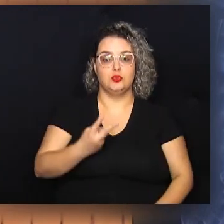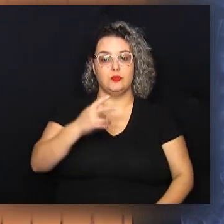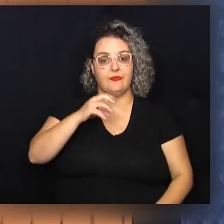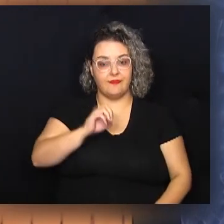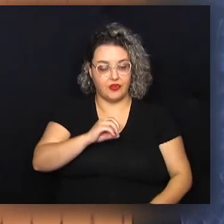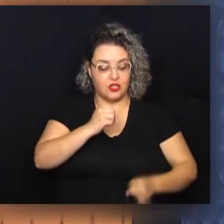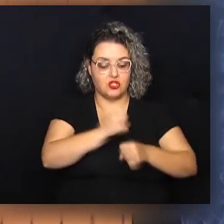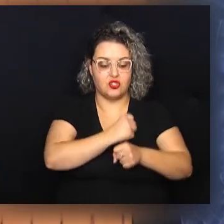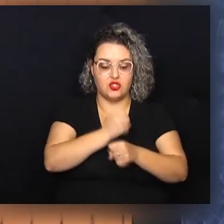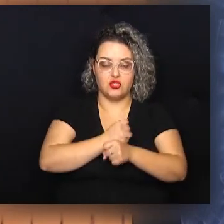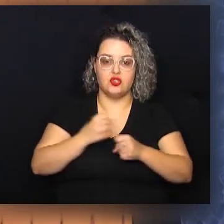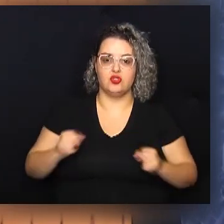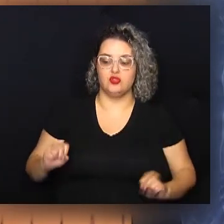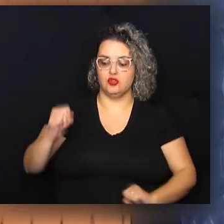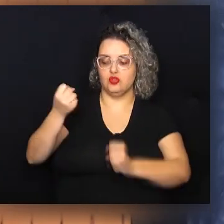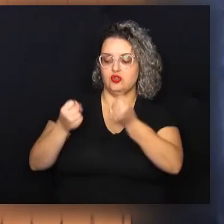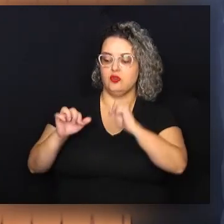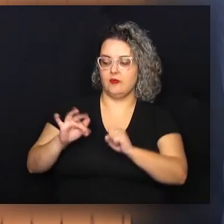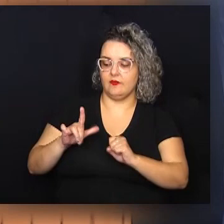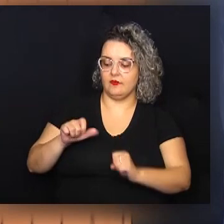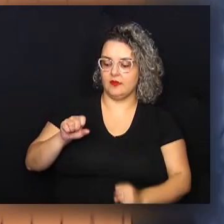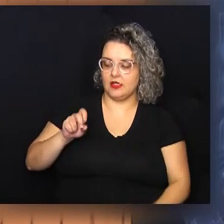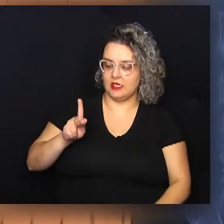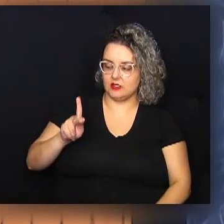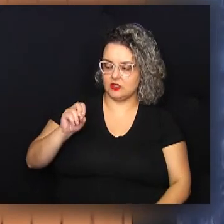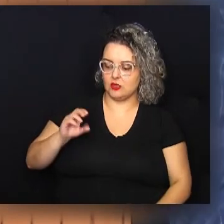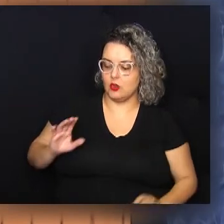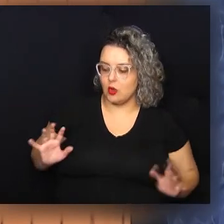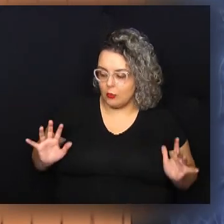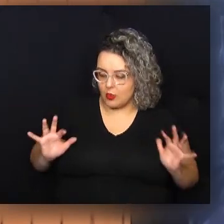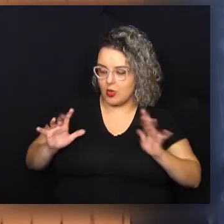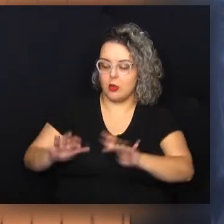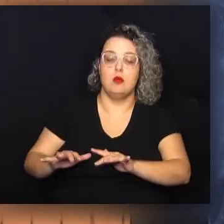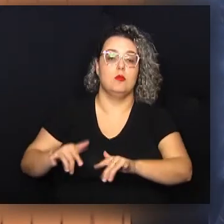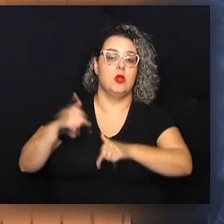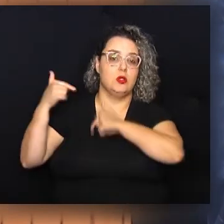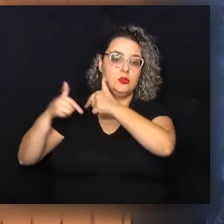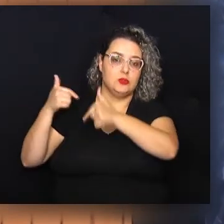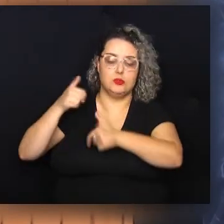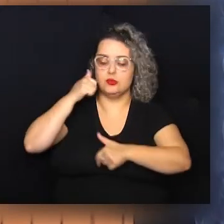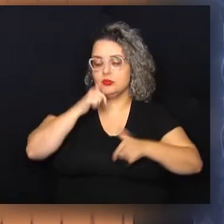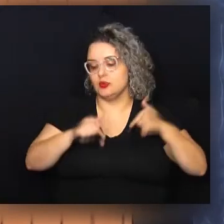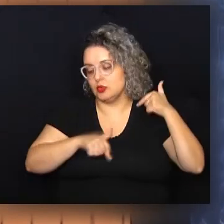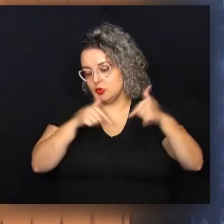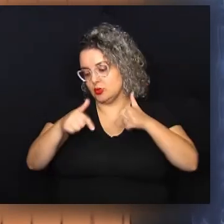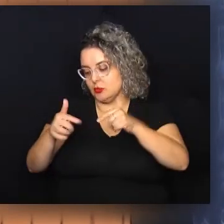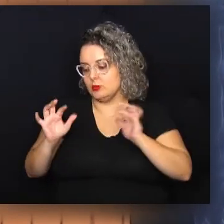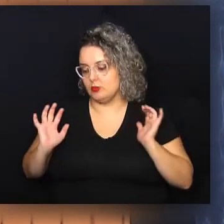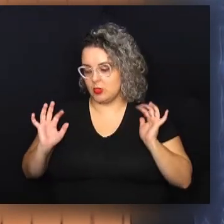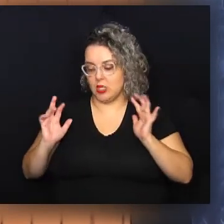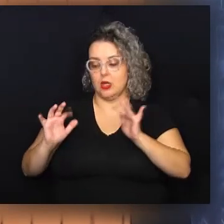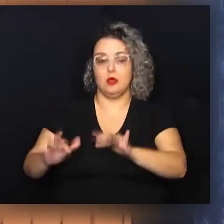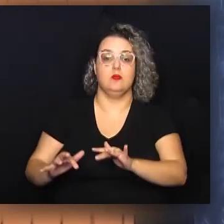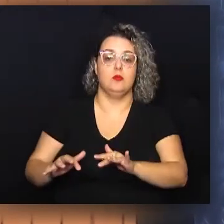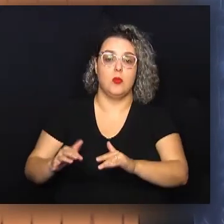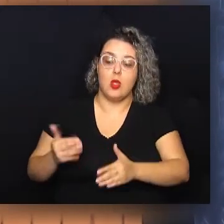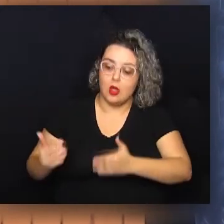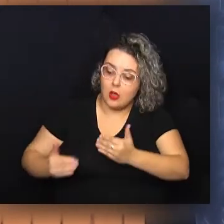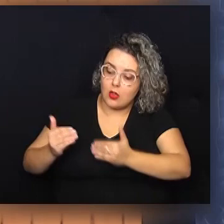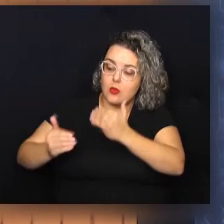duas décadas da ocupação da empresa Flascô pelos trabalhadores e trabalhadoras de maneira